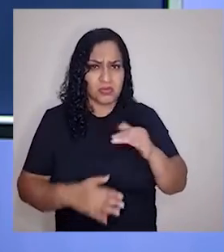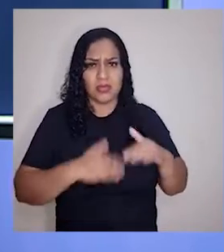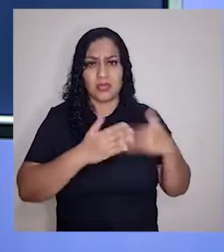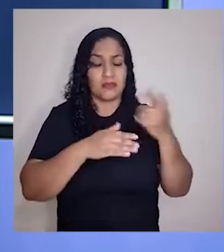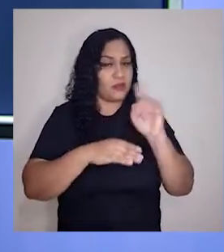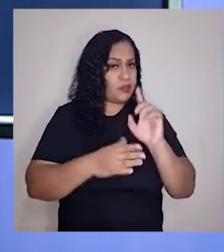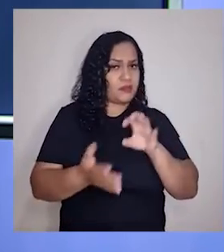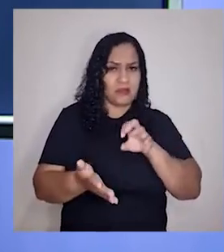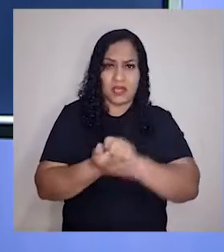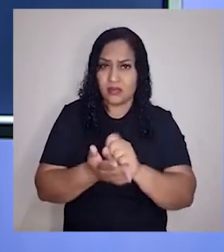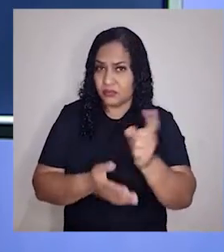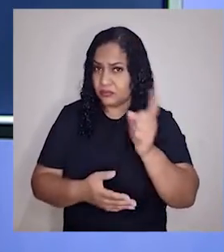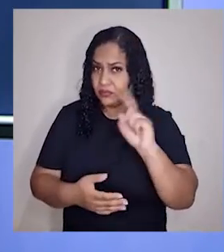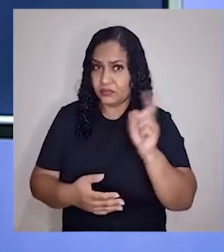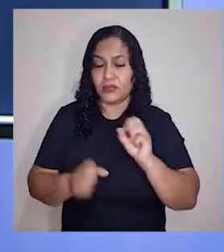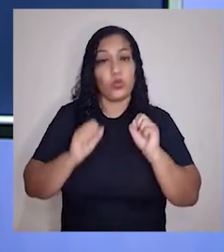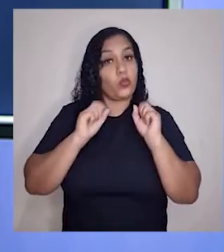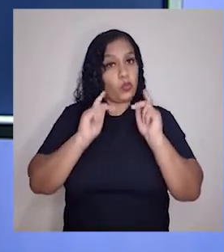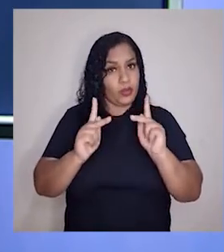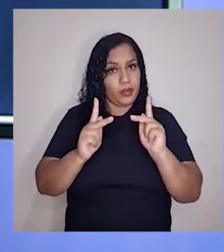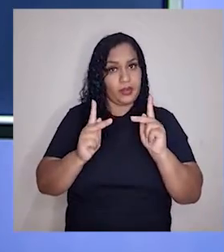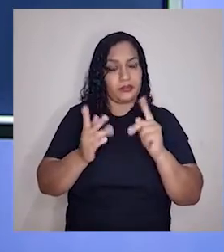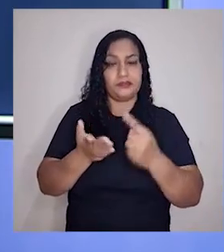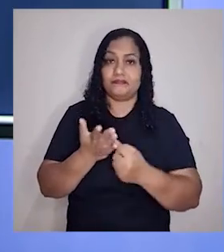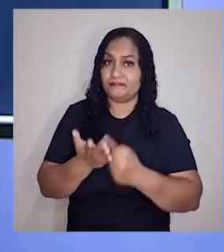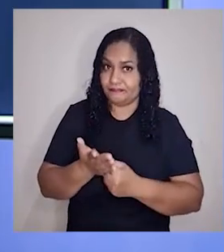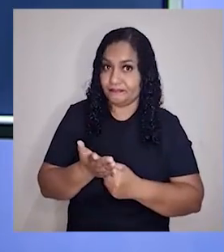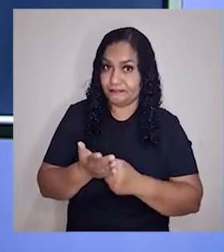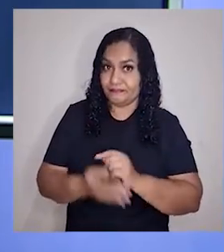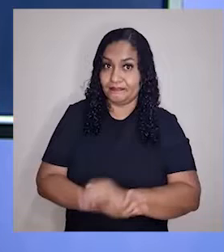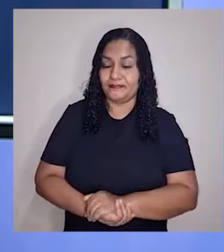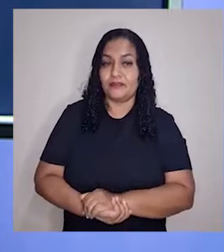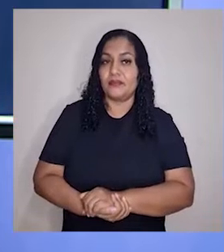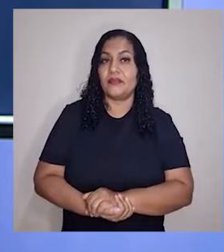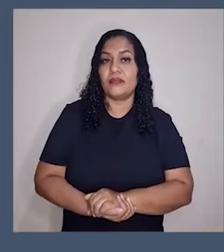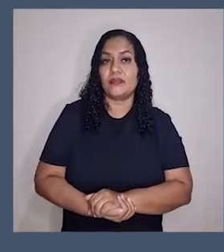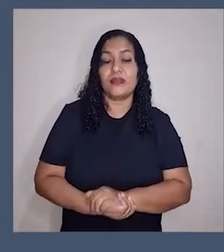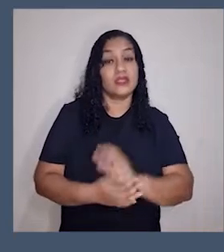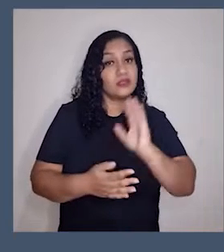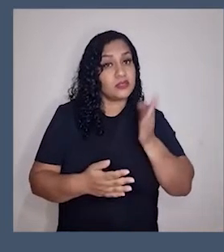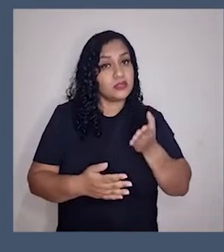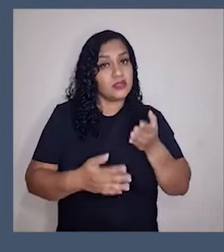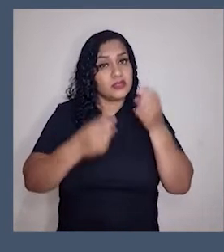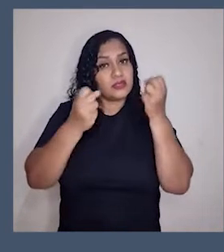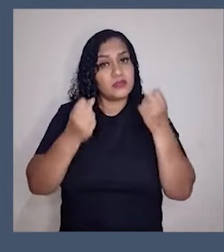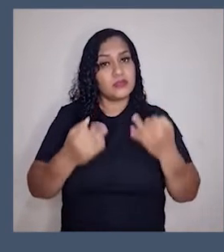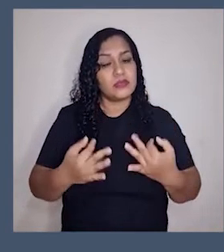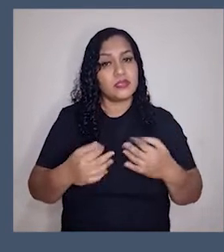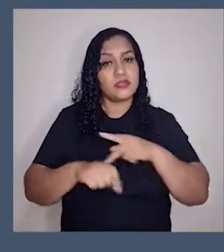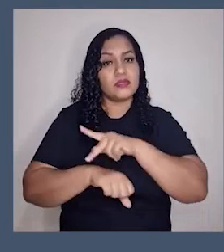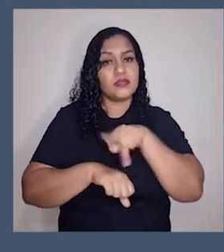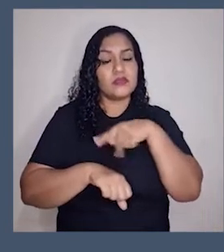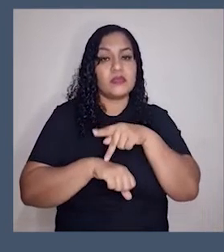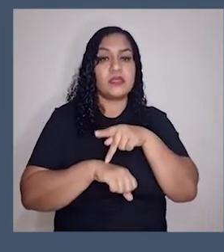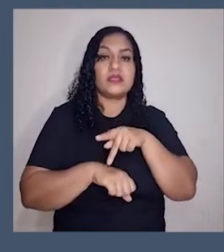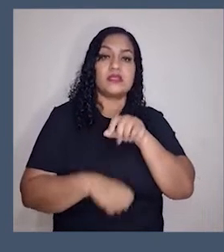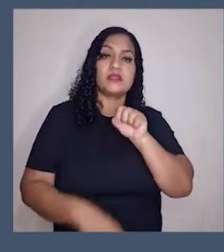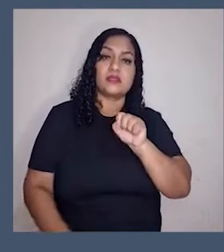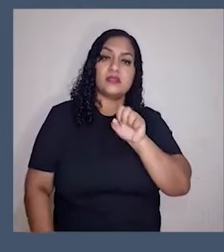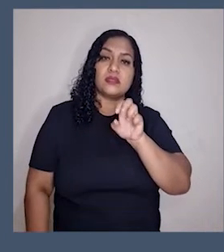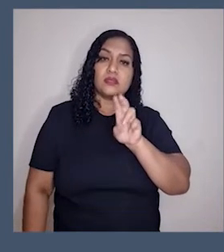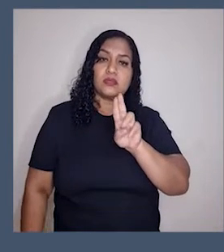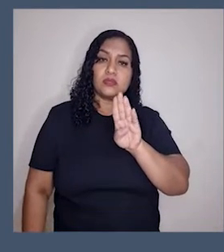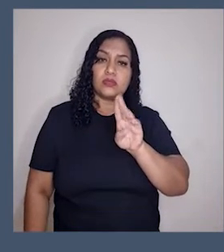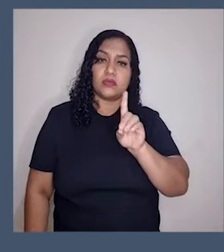subdesenvolvimento. Bem colonial, mas não. Tá bom? Combinado? O que acontece? Como eu coloquei aqui, ó, os países